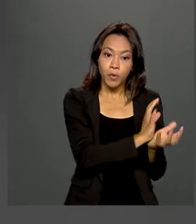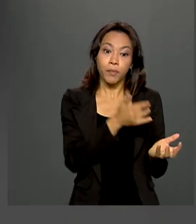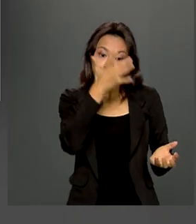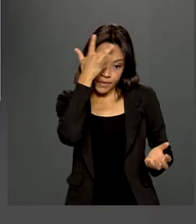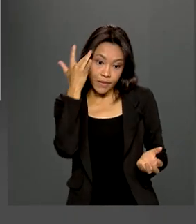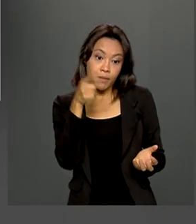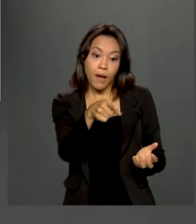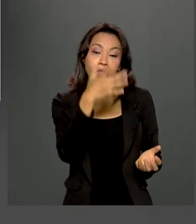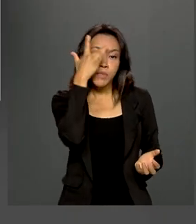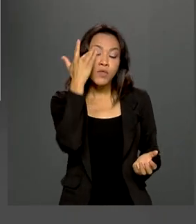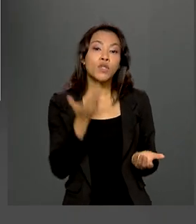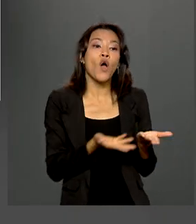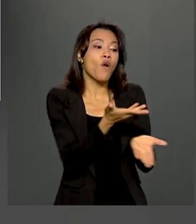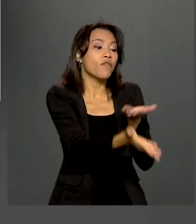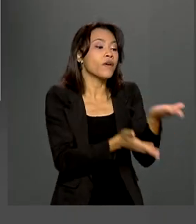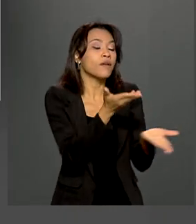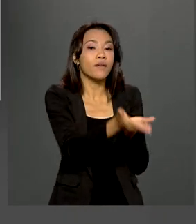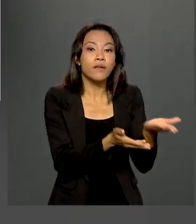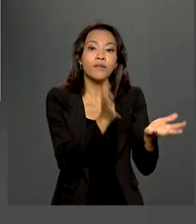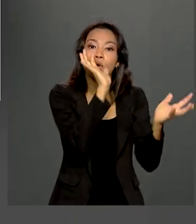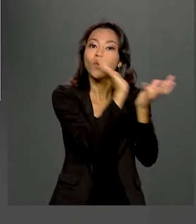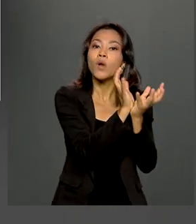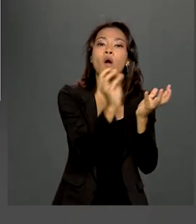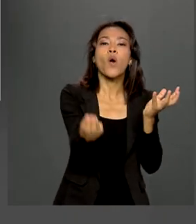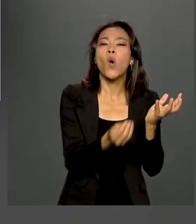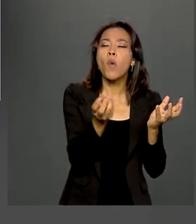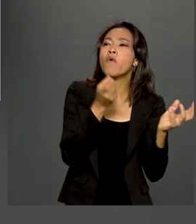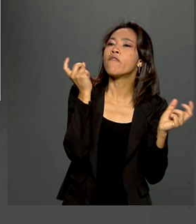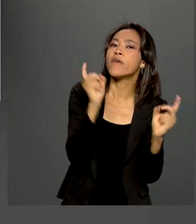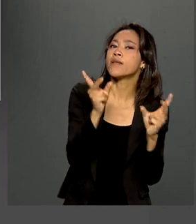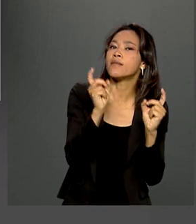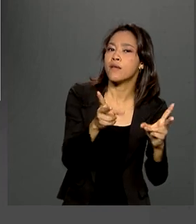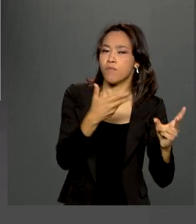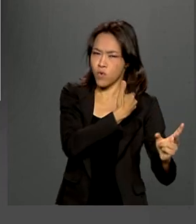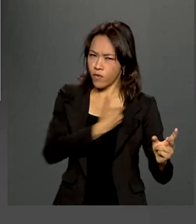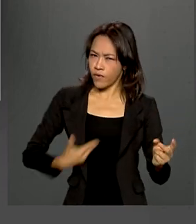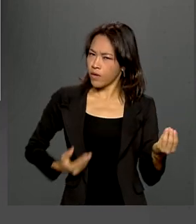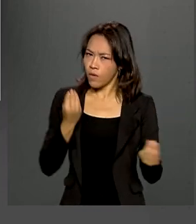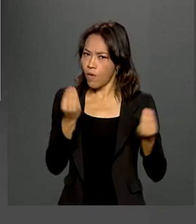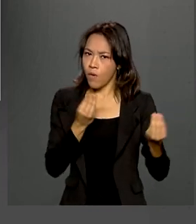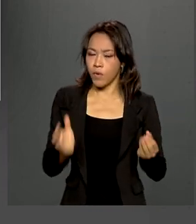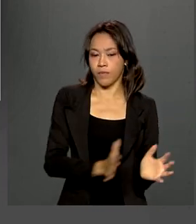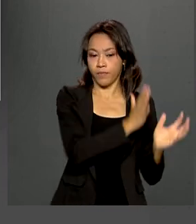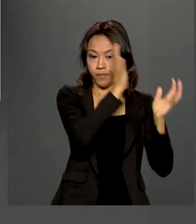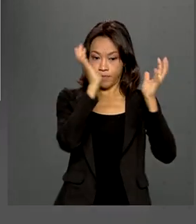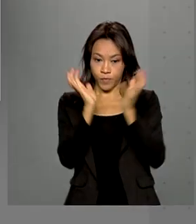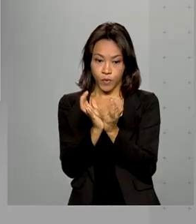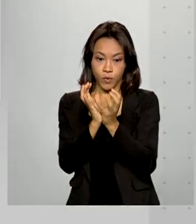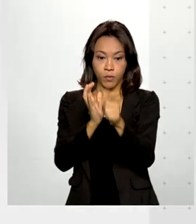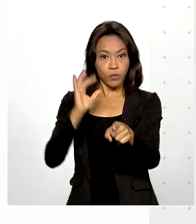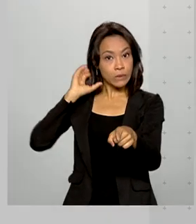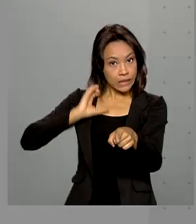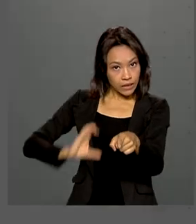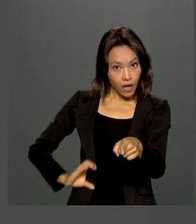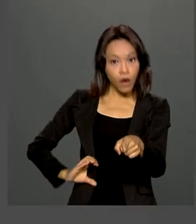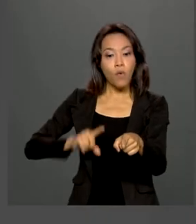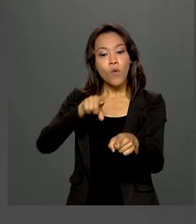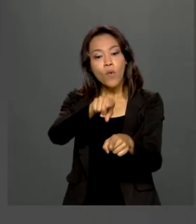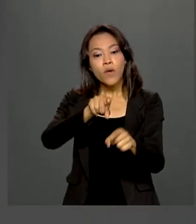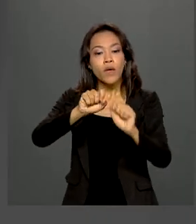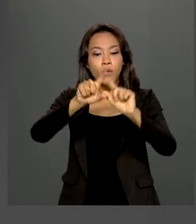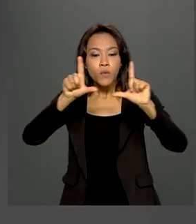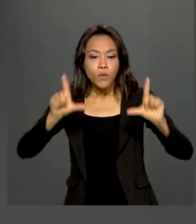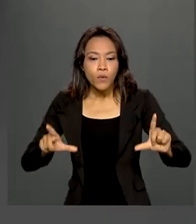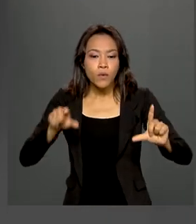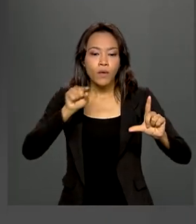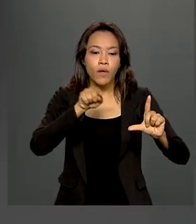exemplo, terão mais informações de como vender para o governo. Já para os cidadãos, foi criada uma área voltada